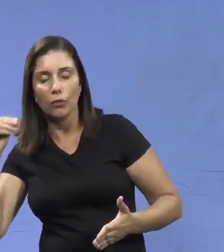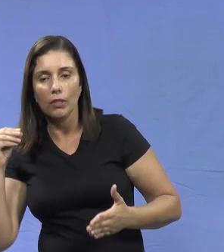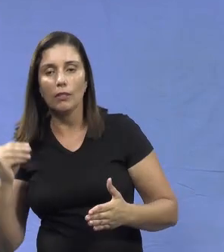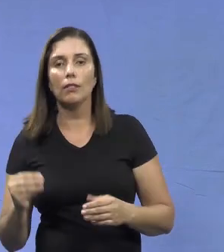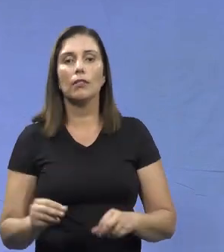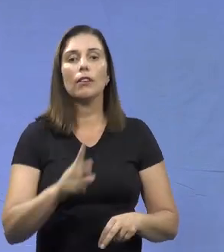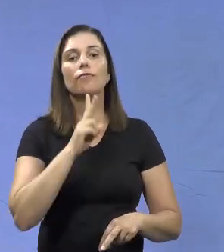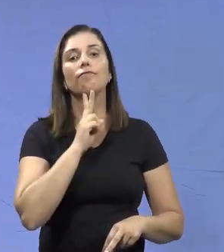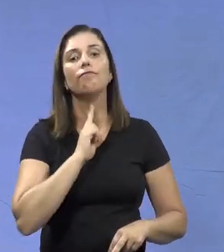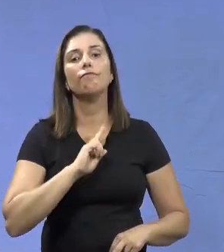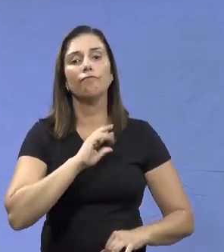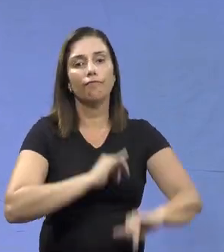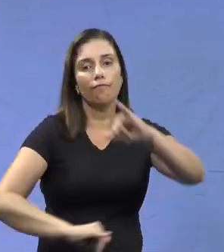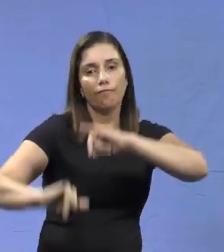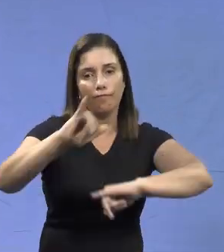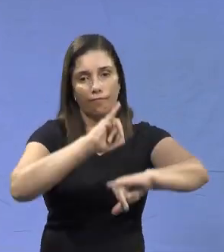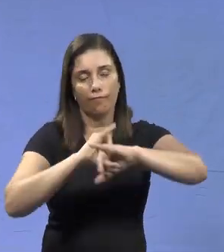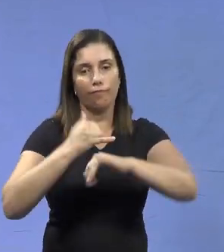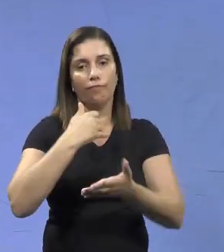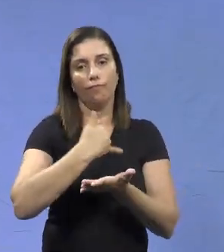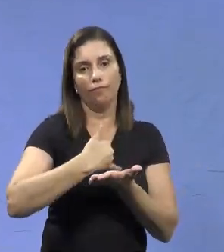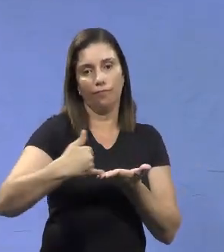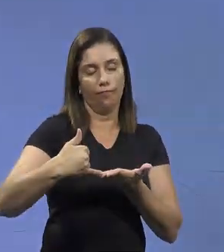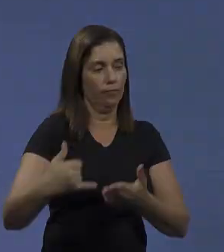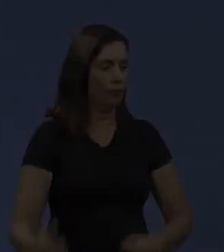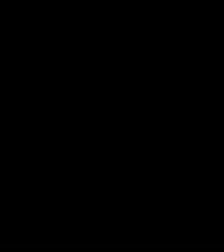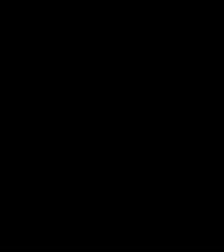voluntariamente para o tratamento de dependência química.